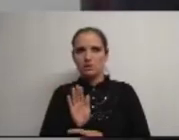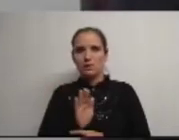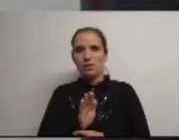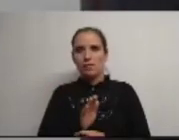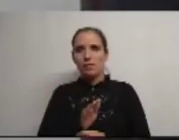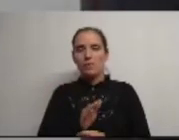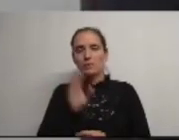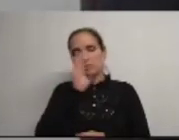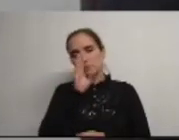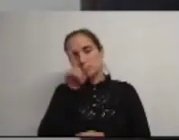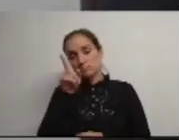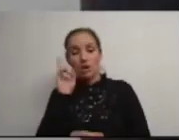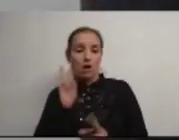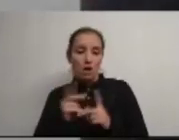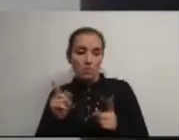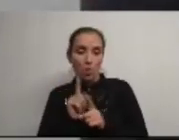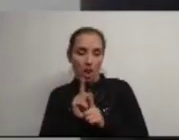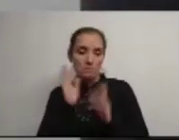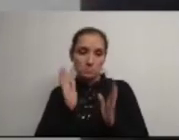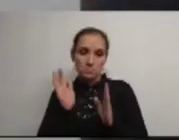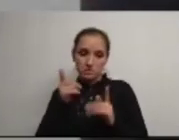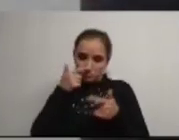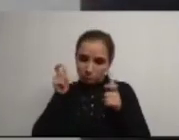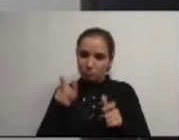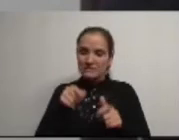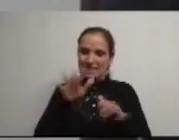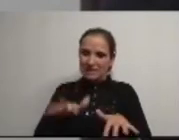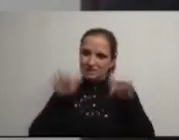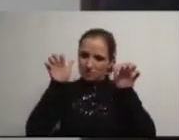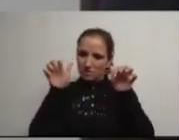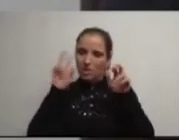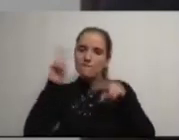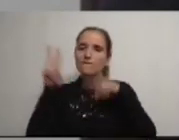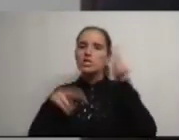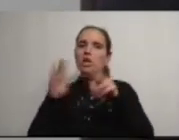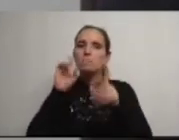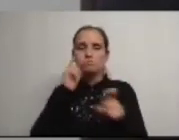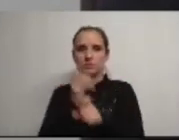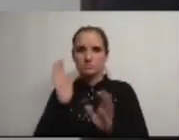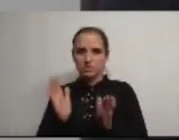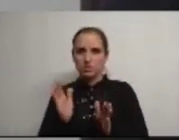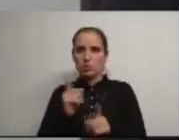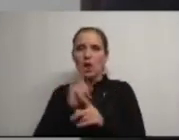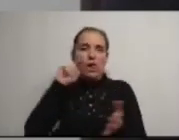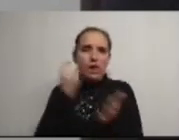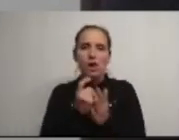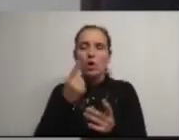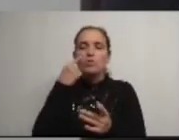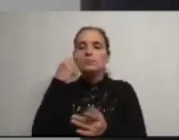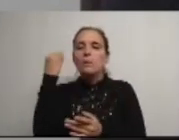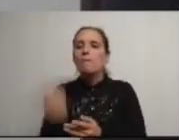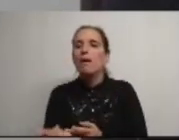se ao Executivo compete administrar a esta Assembleia compete fiscalizar e exige-lhe que tenha conhecimento e